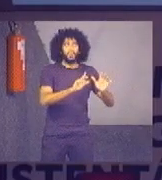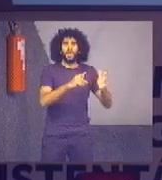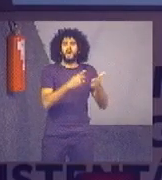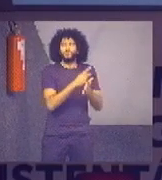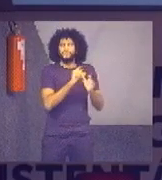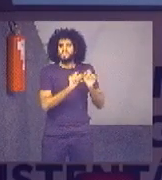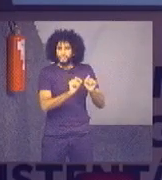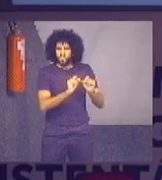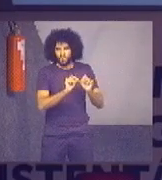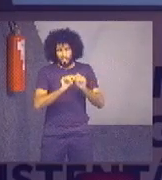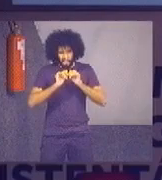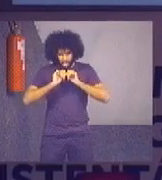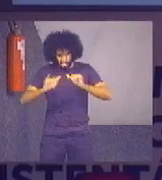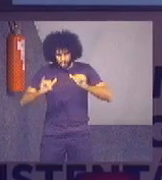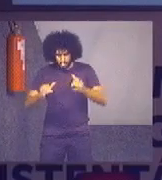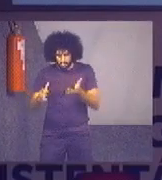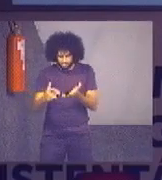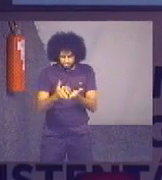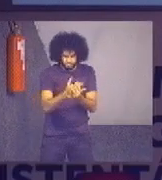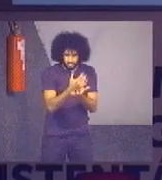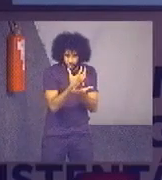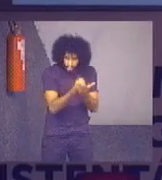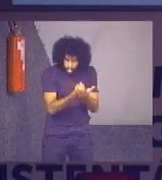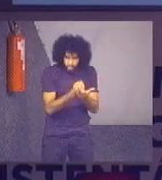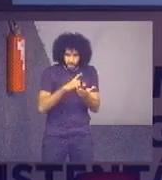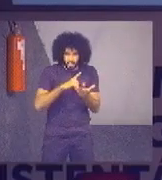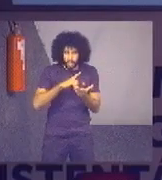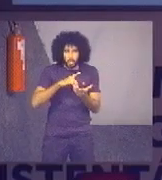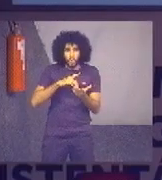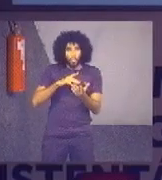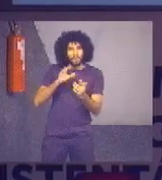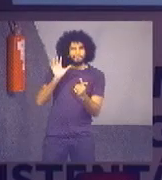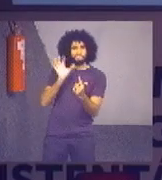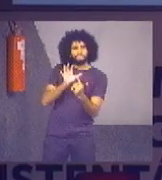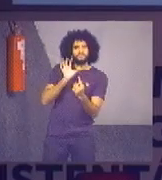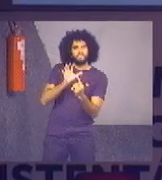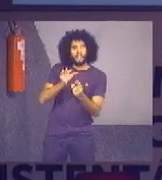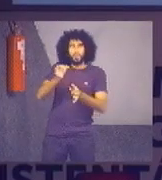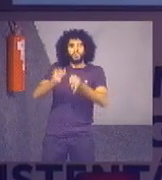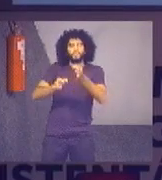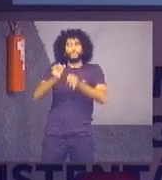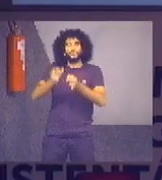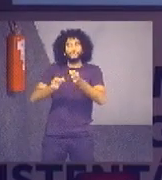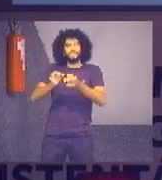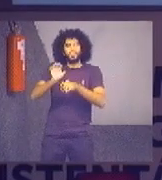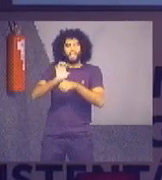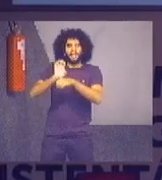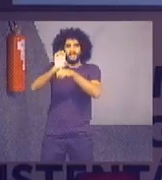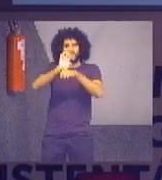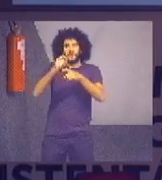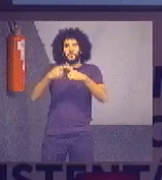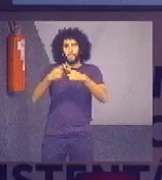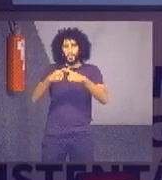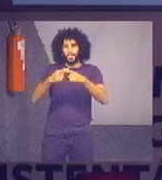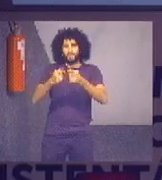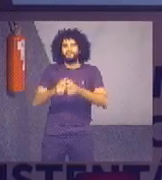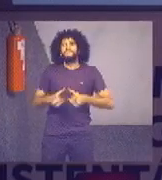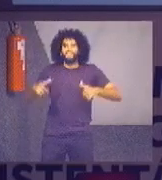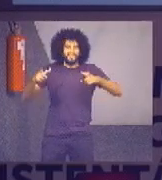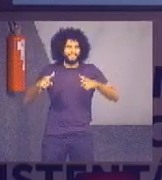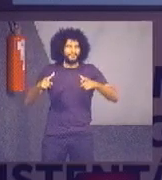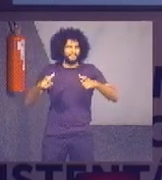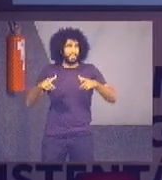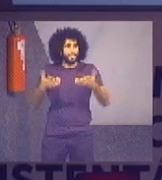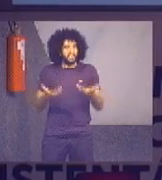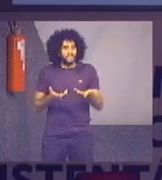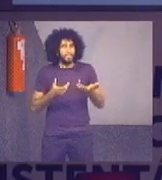dados consolidados, eles são absolutamente influenciados pela justiça estadual, que é maior. por isso que também é sempre interessante a gente olhar